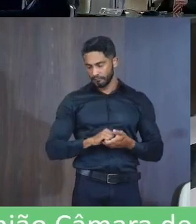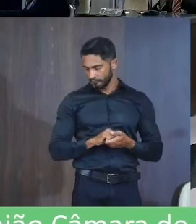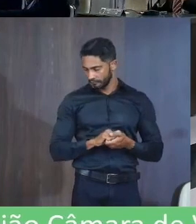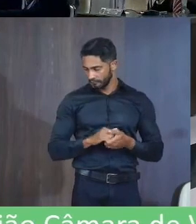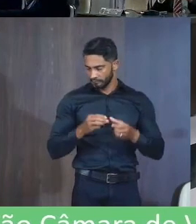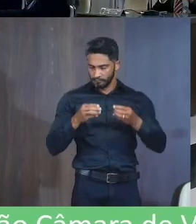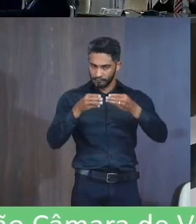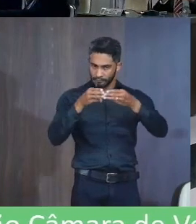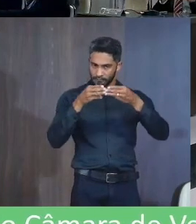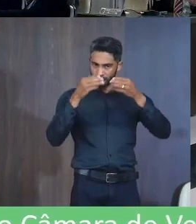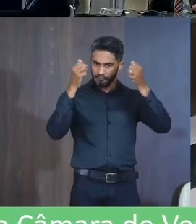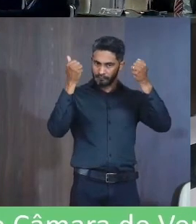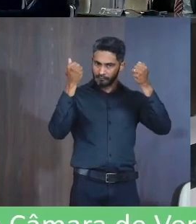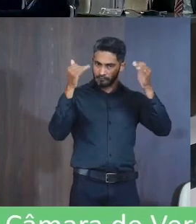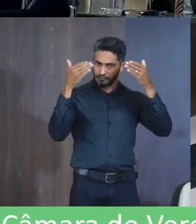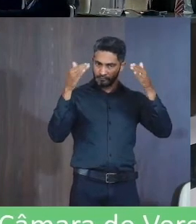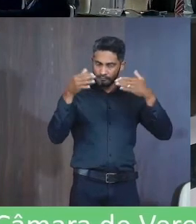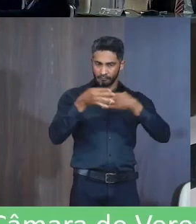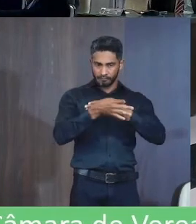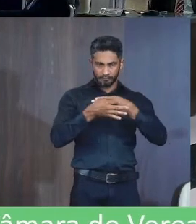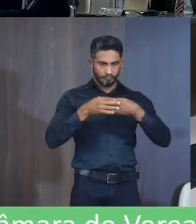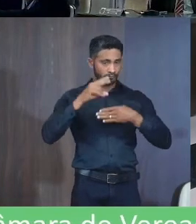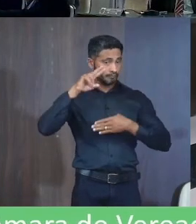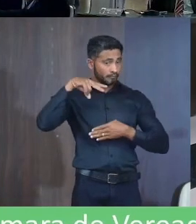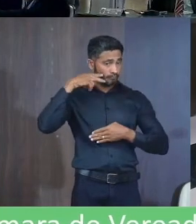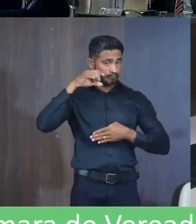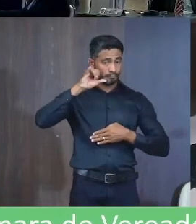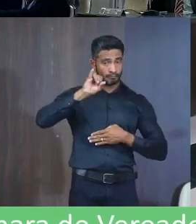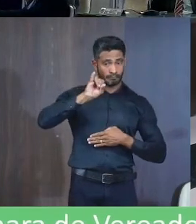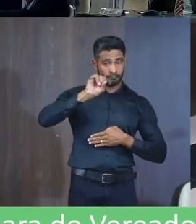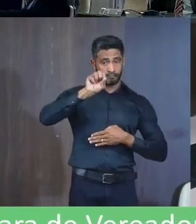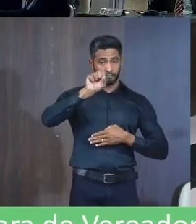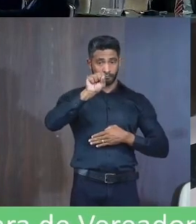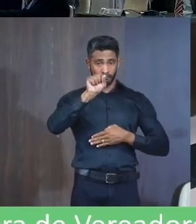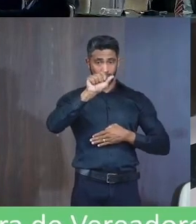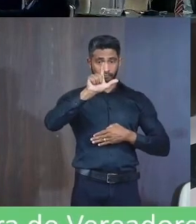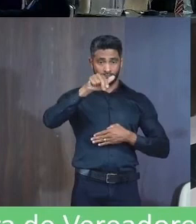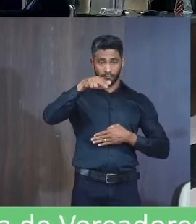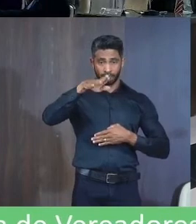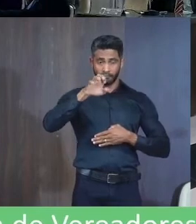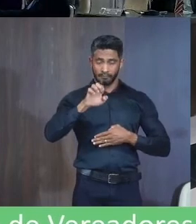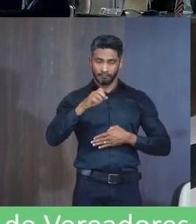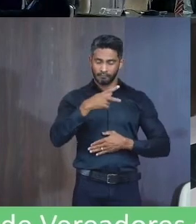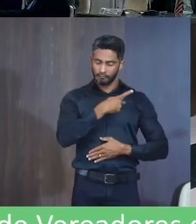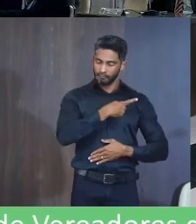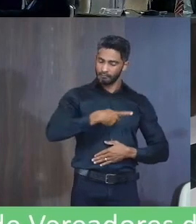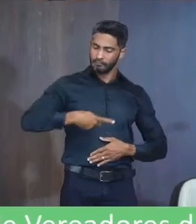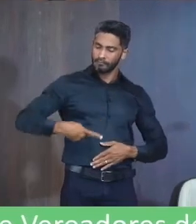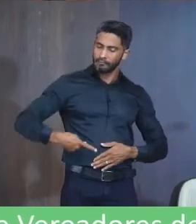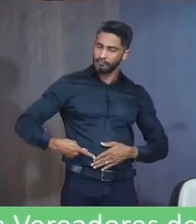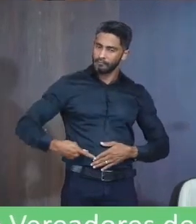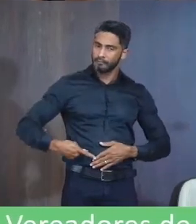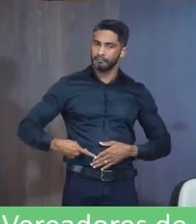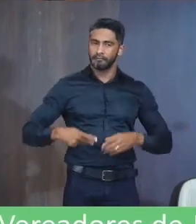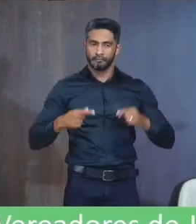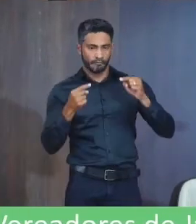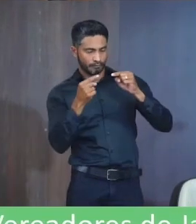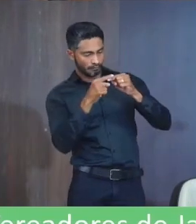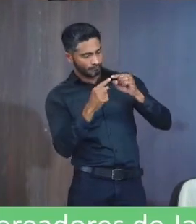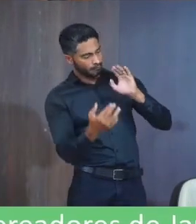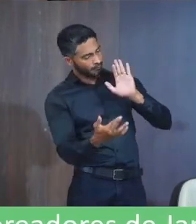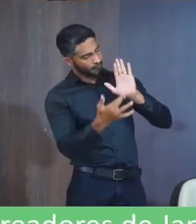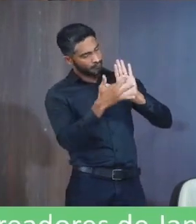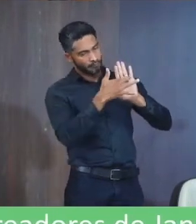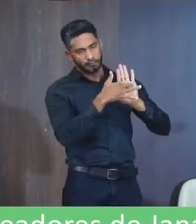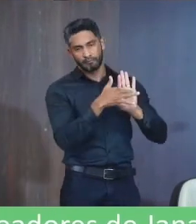Moção de aplauso Autoria Vereadora Islândia Pedro Excelentíssimo Senhor presidente Requeiro De acordo Com o regimento Interno